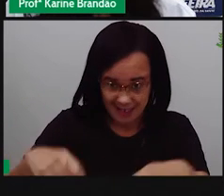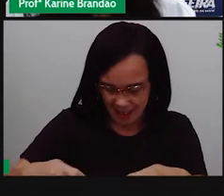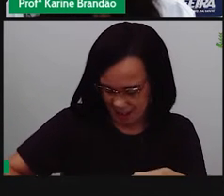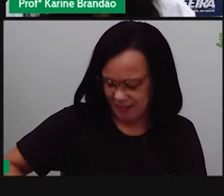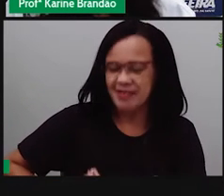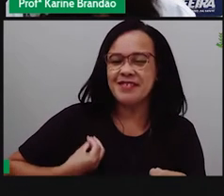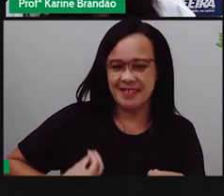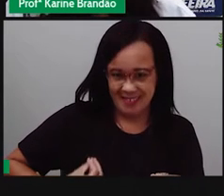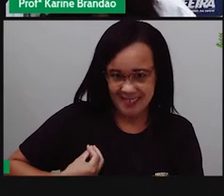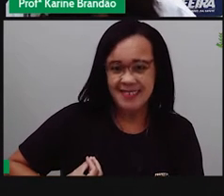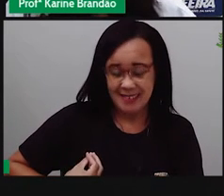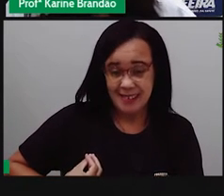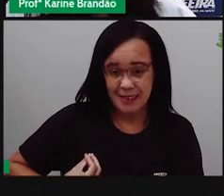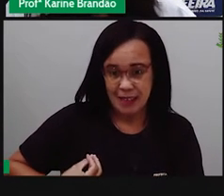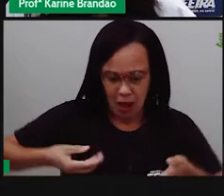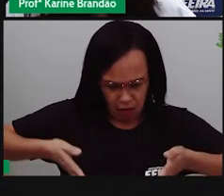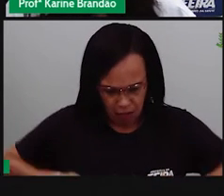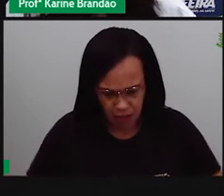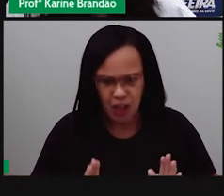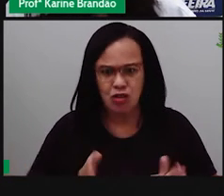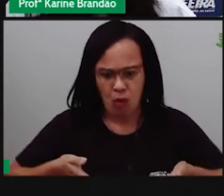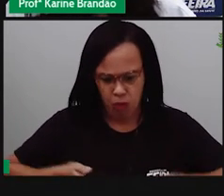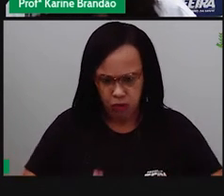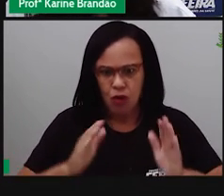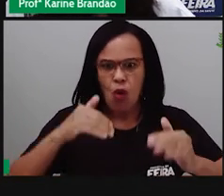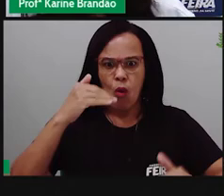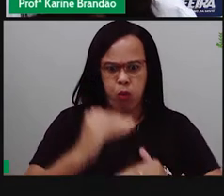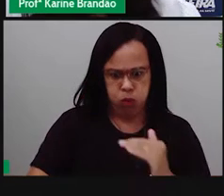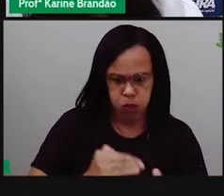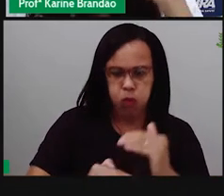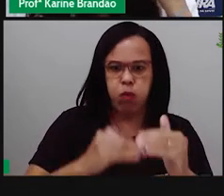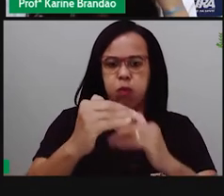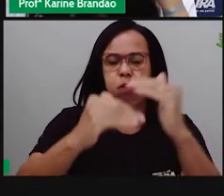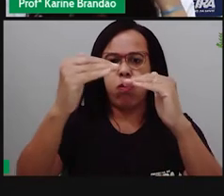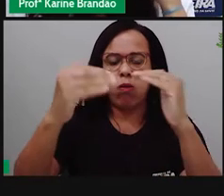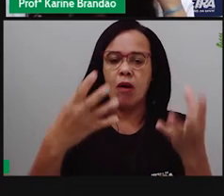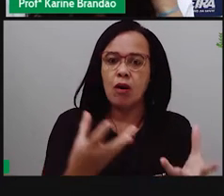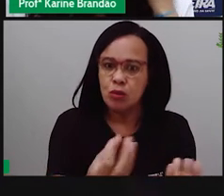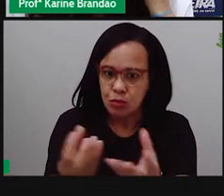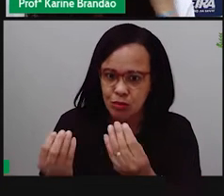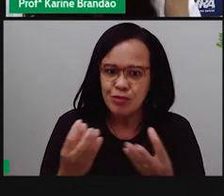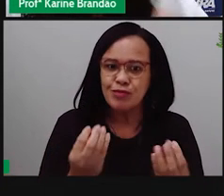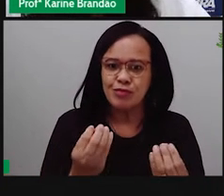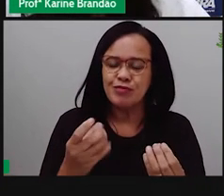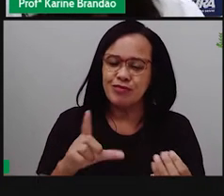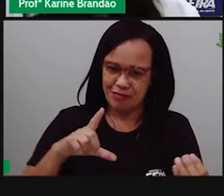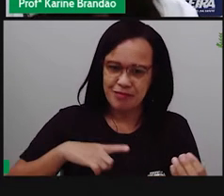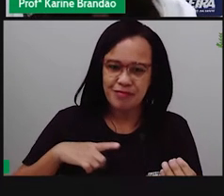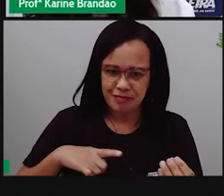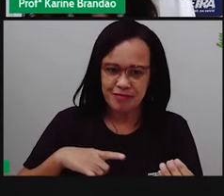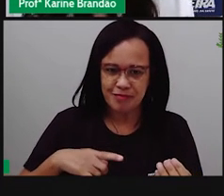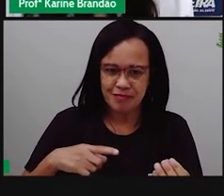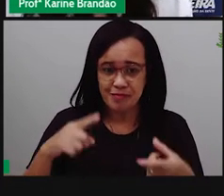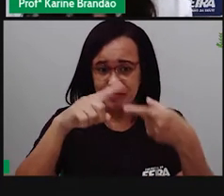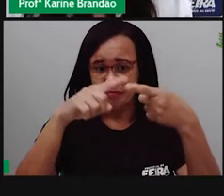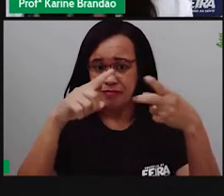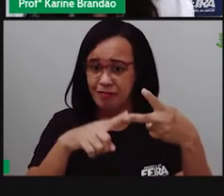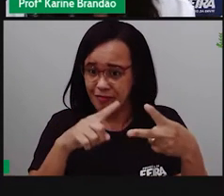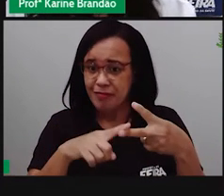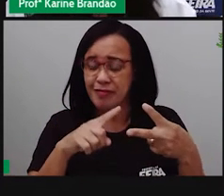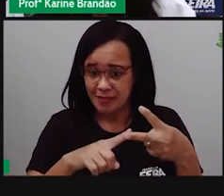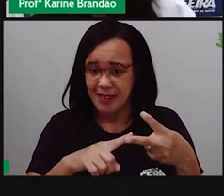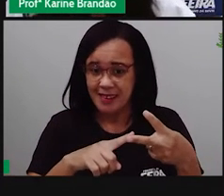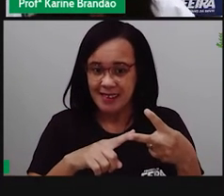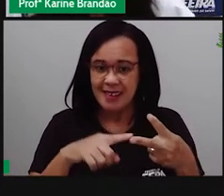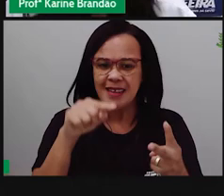conseguiram gerar seus filhos. Seria essa segunda geração aqui de lagartinhas. Essa segunda geração,